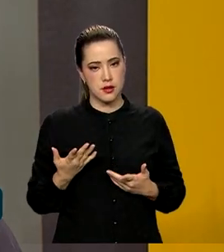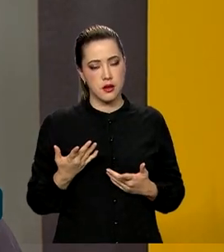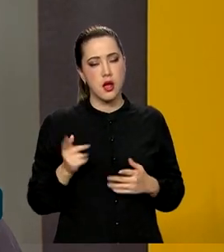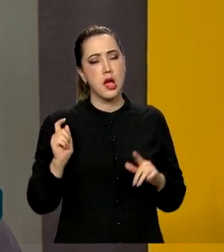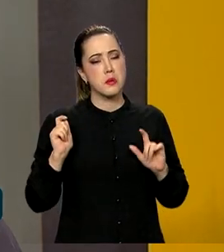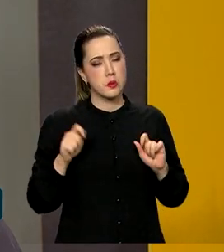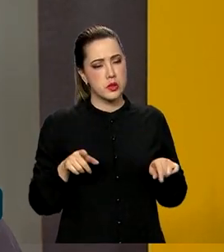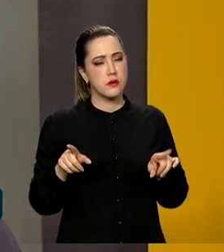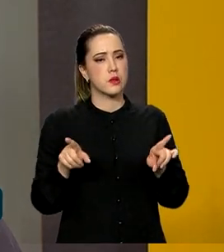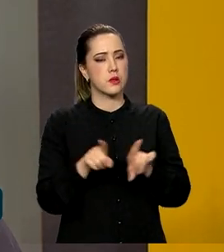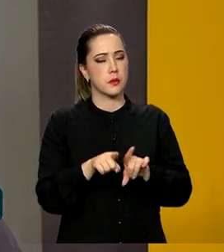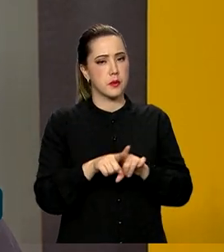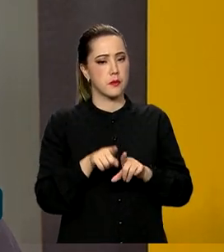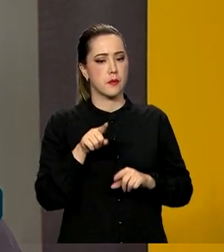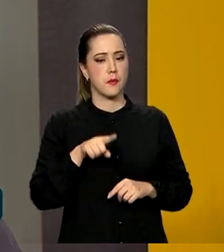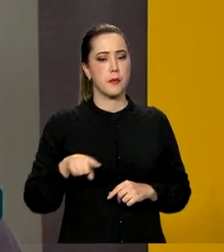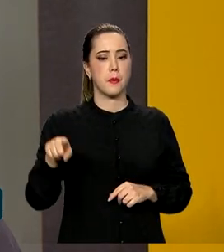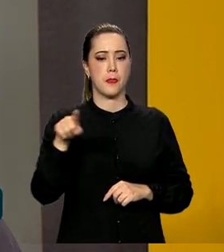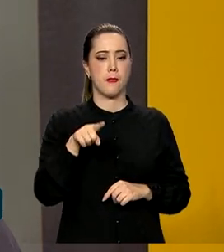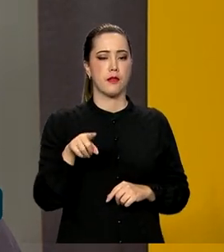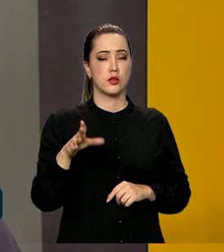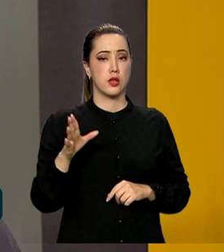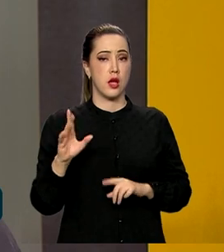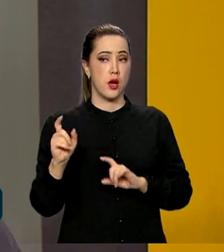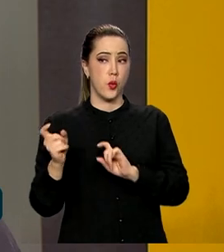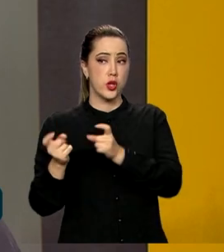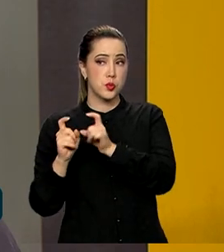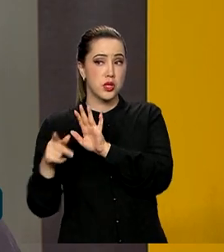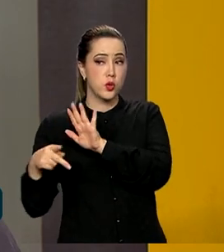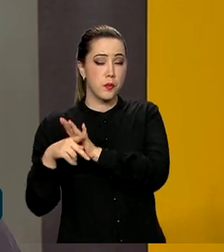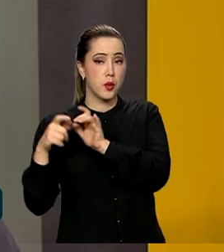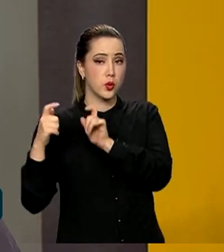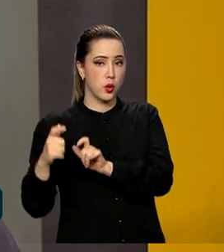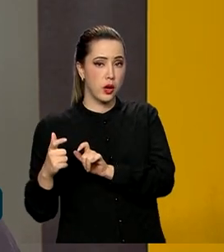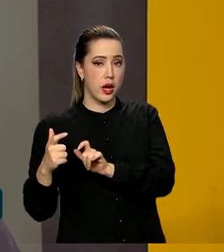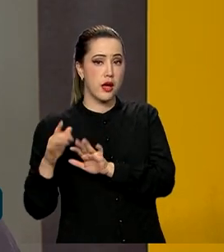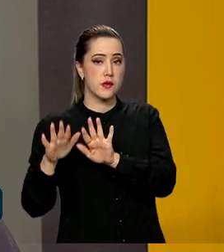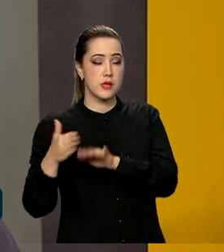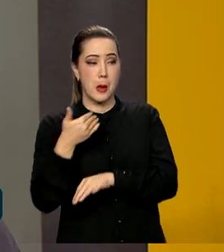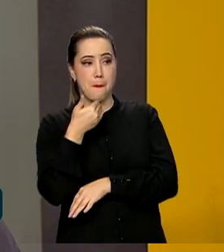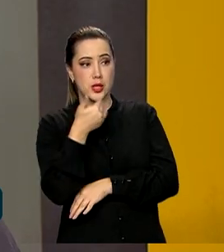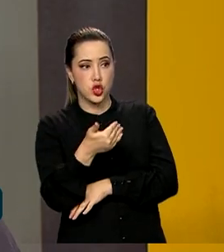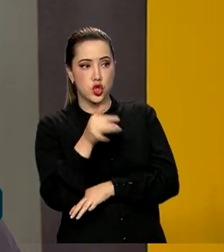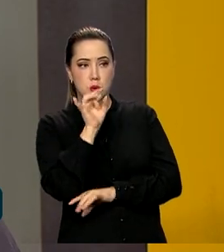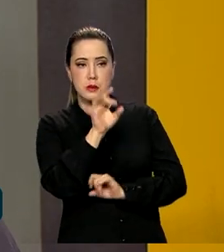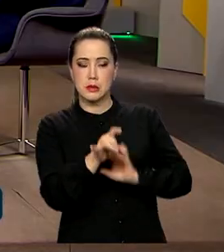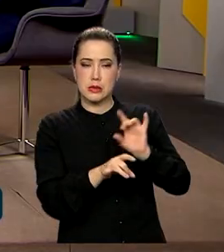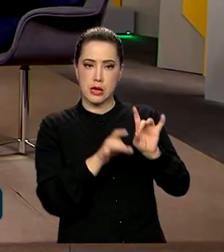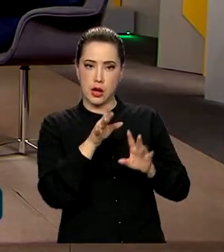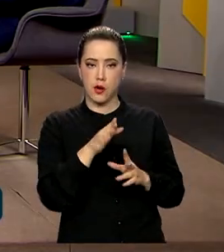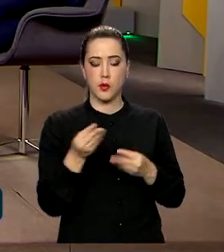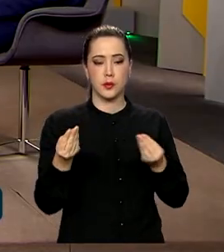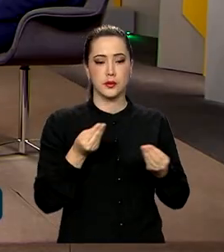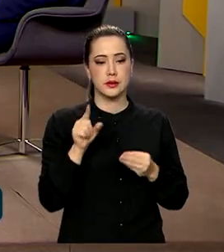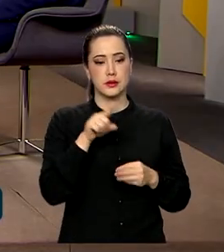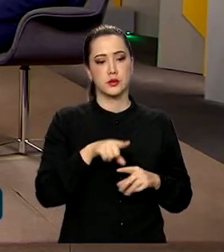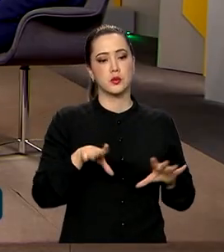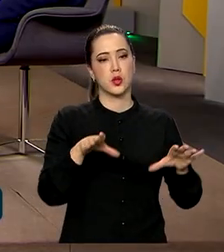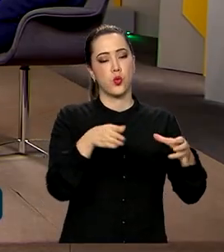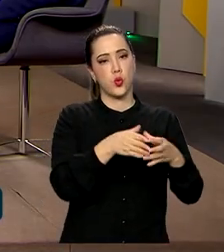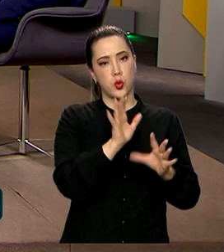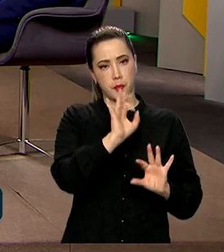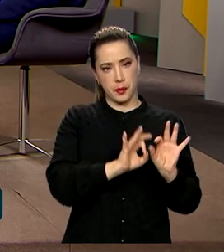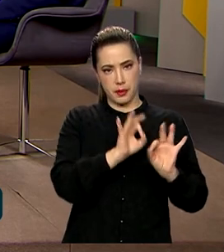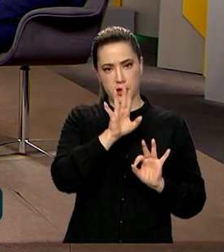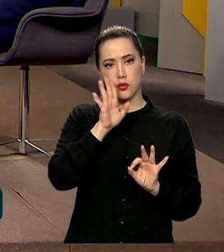possível também que os gestores municipais levem algumas demandas específicas, né? Como é que está a sua equipe aí? Está